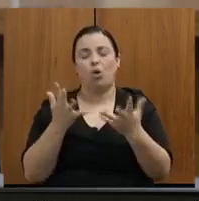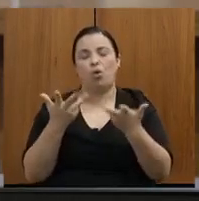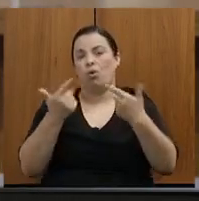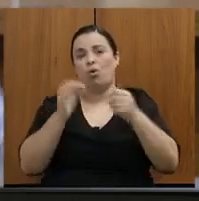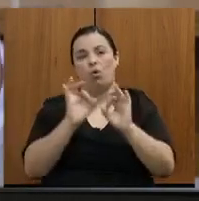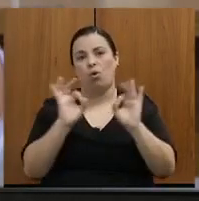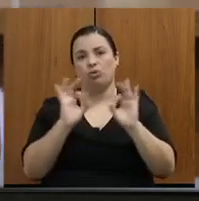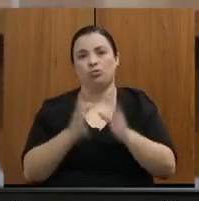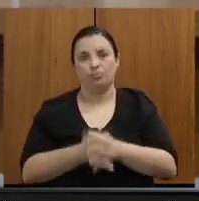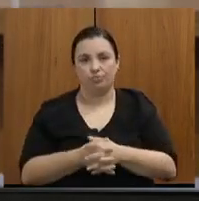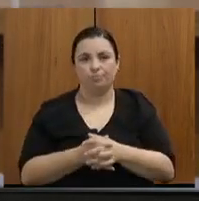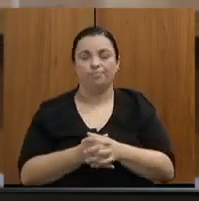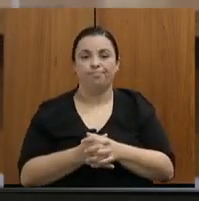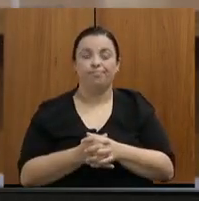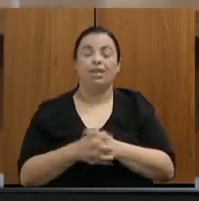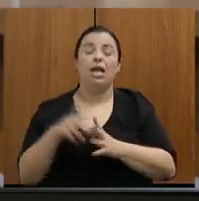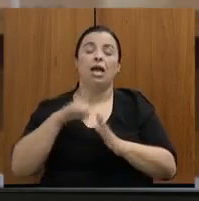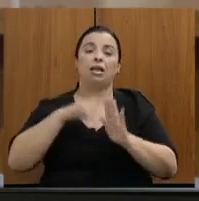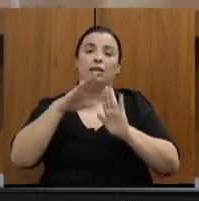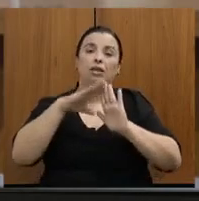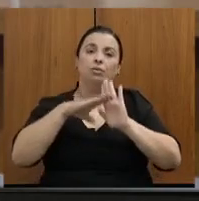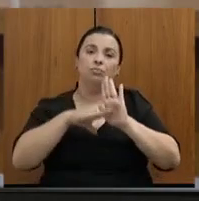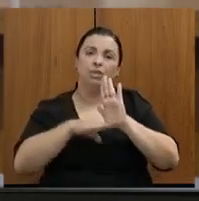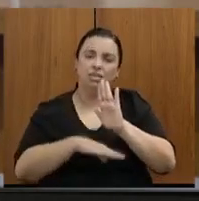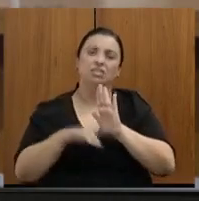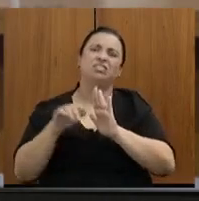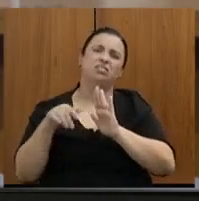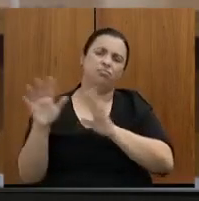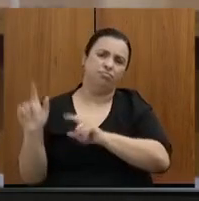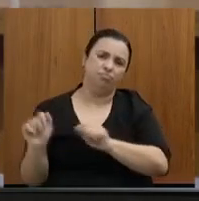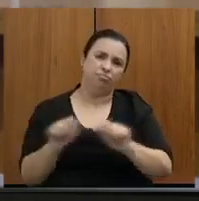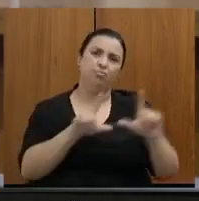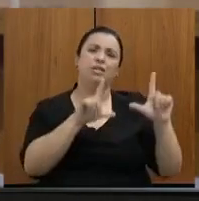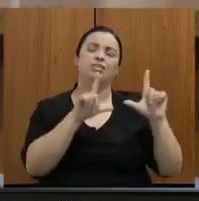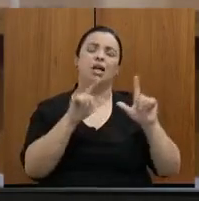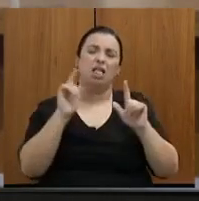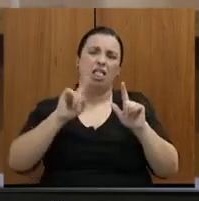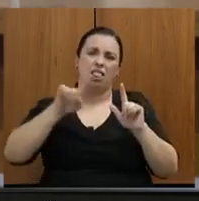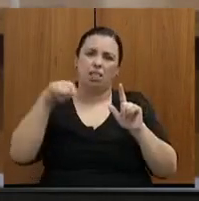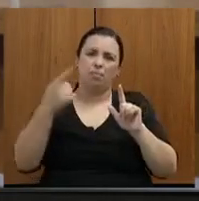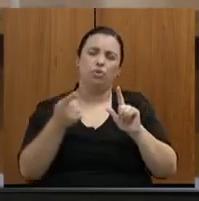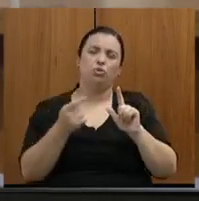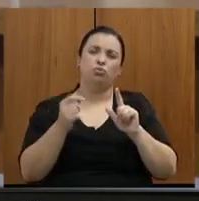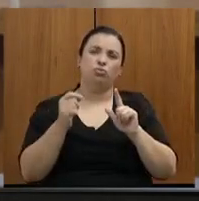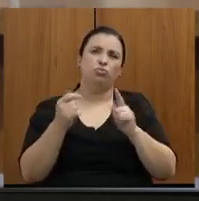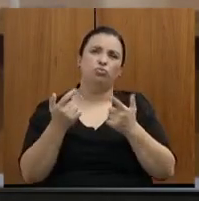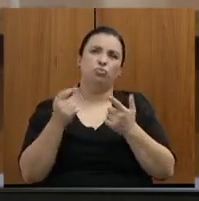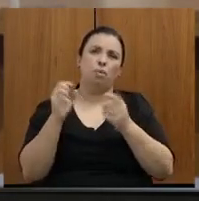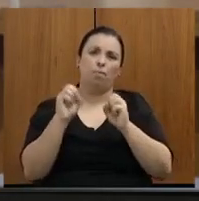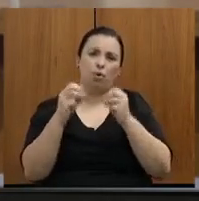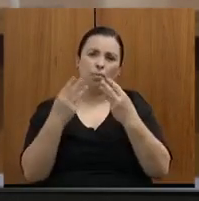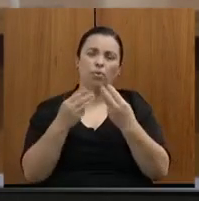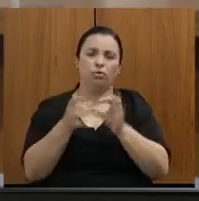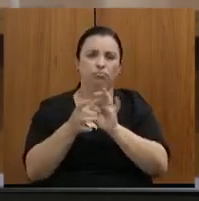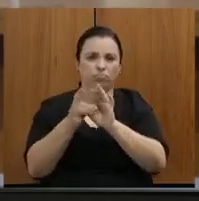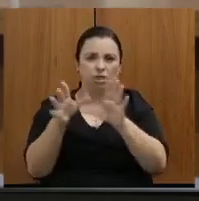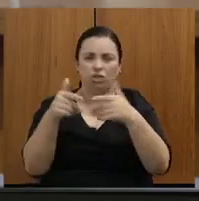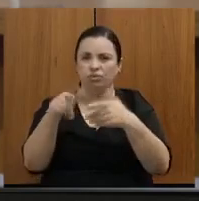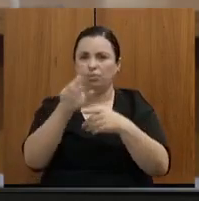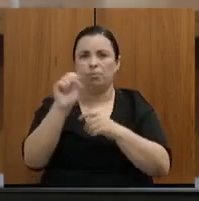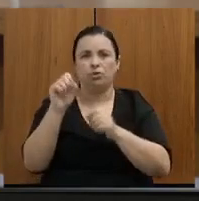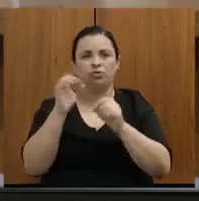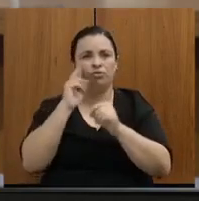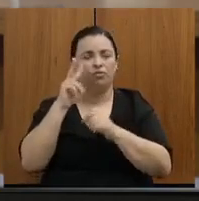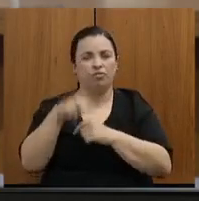A gente traz aqui a lista, pode passar, isso depois está à disposição aí, Varginha Três Pontas, o deputado Diego